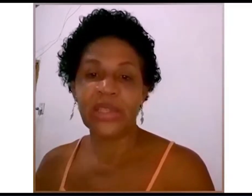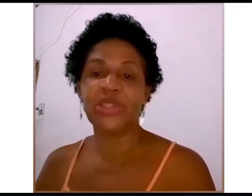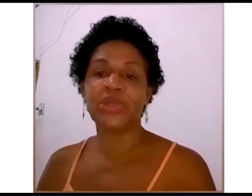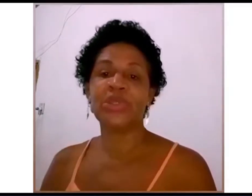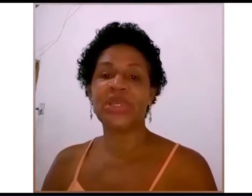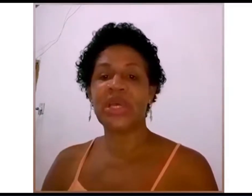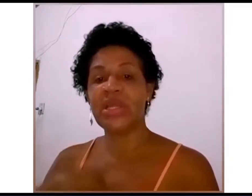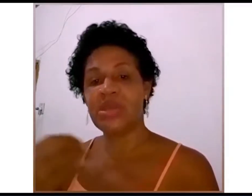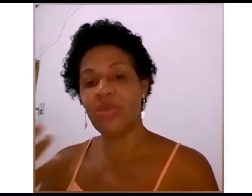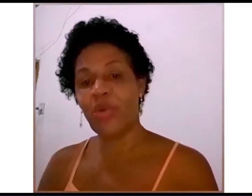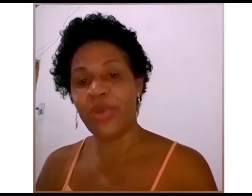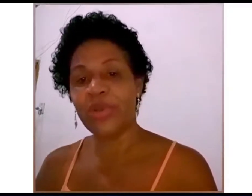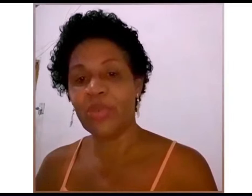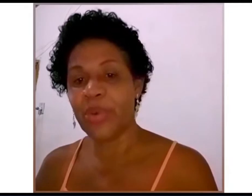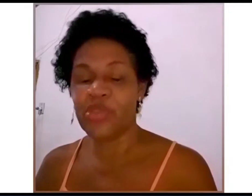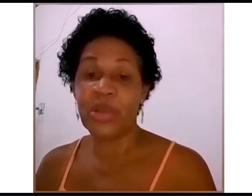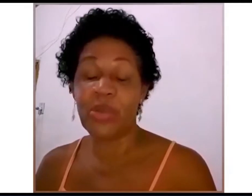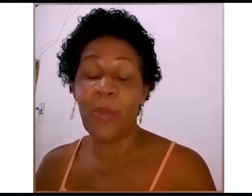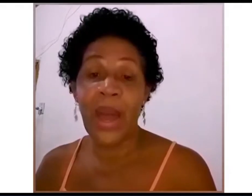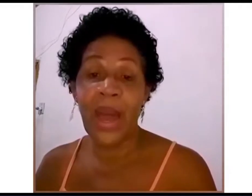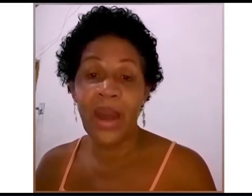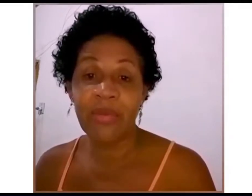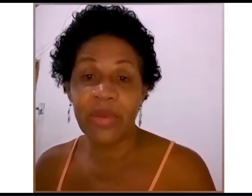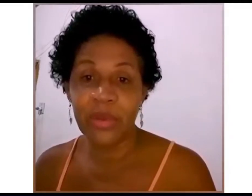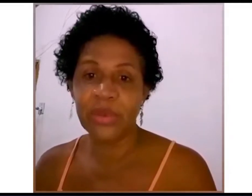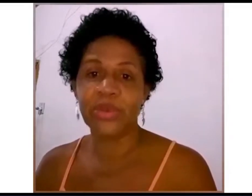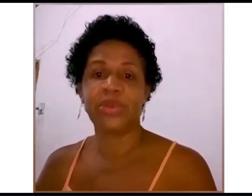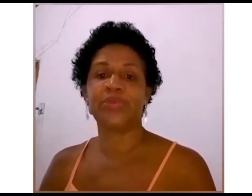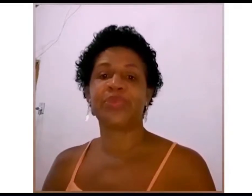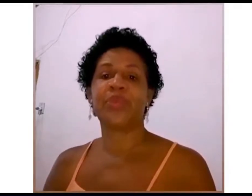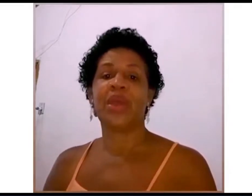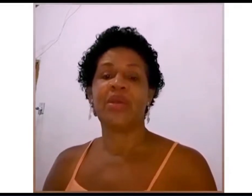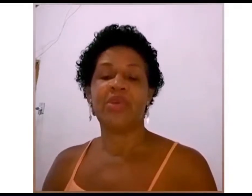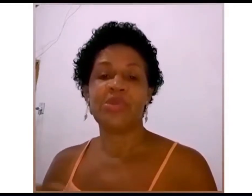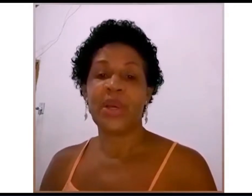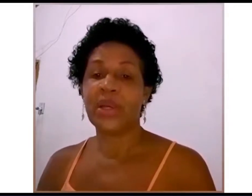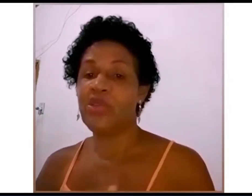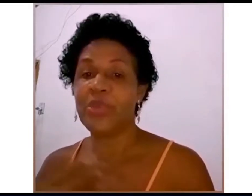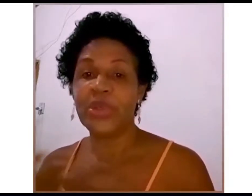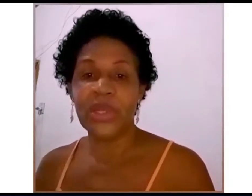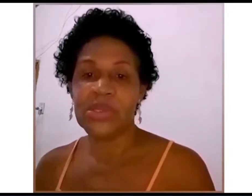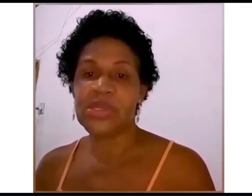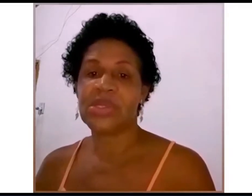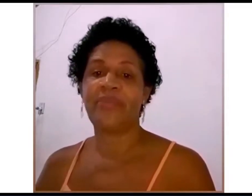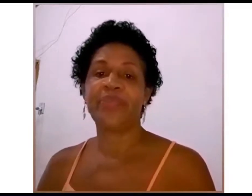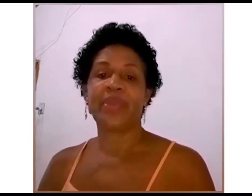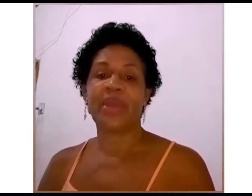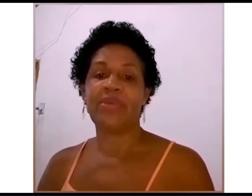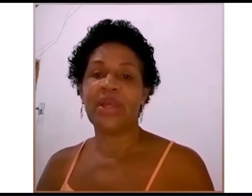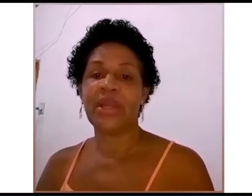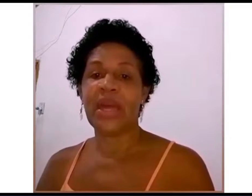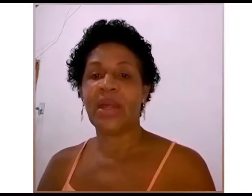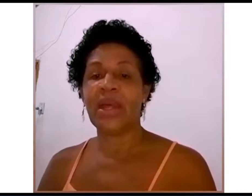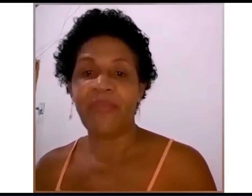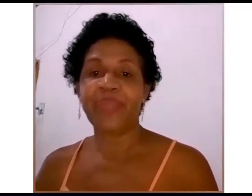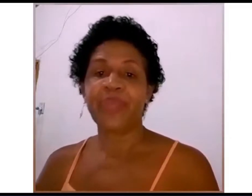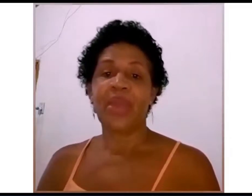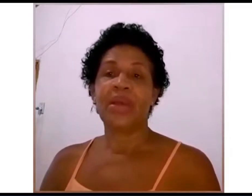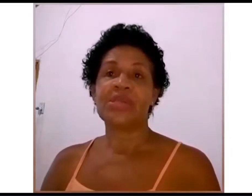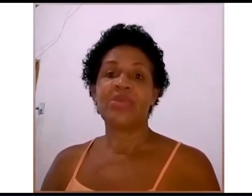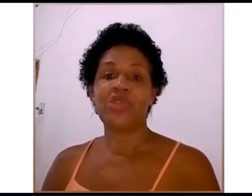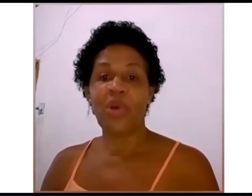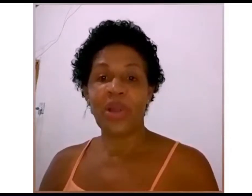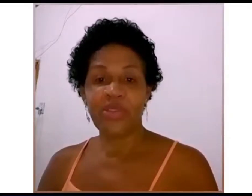profissionais e de todos aqueles envolvidos num projeto maravilhoso. Fez uma grande mudança na vida dela.